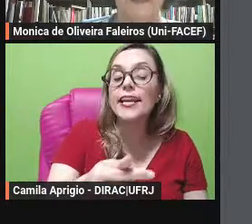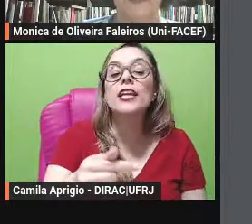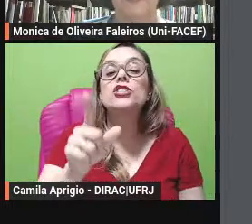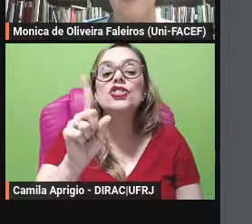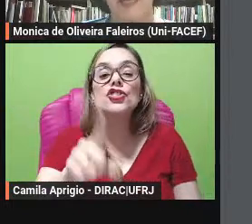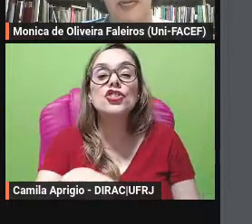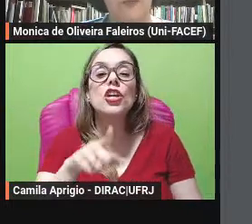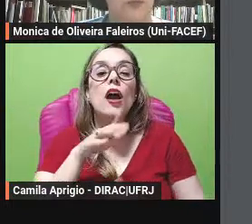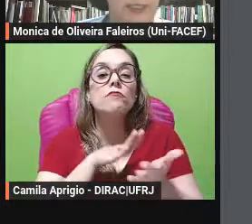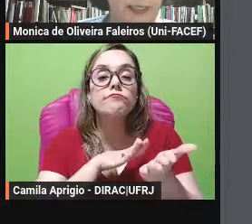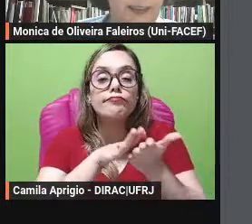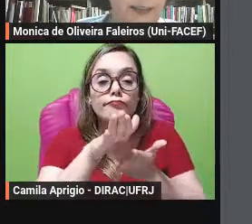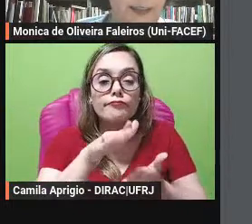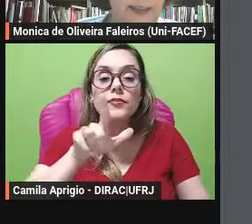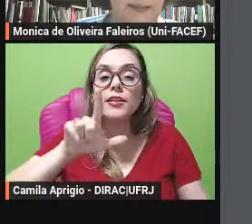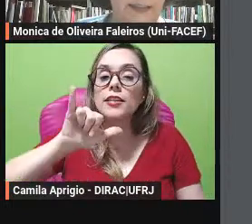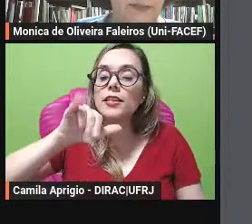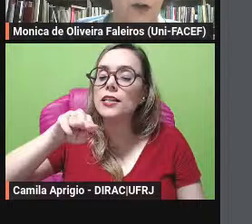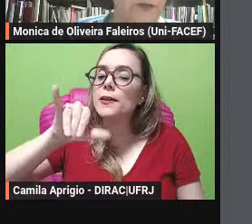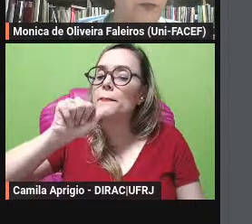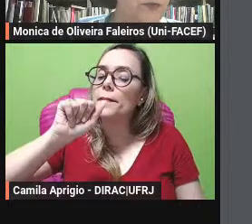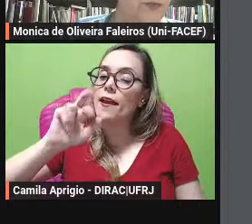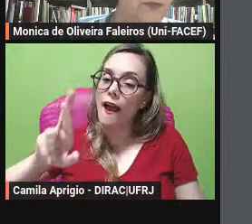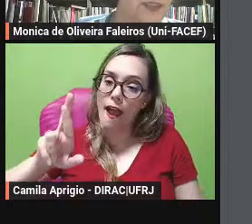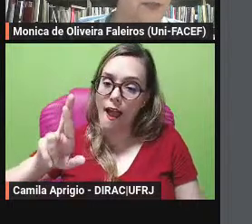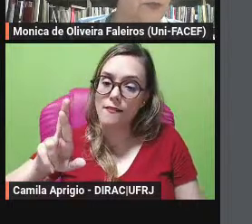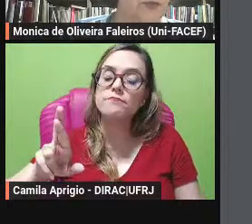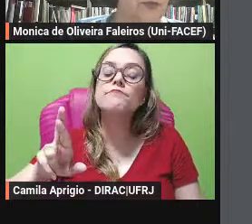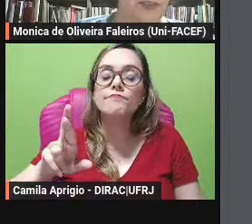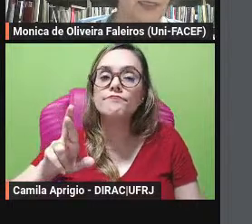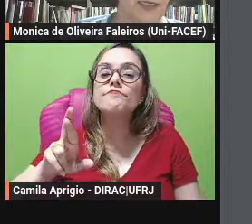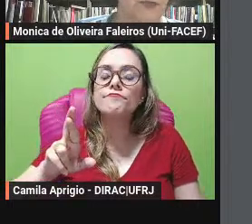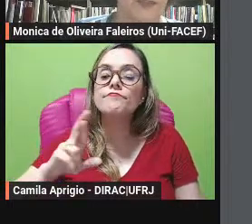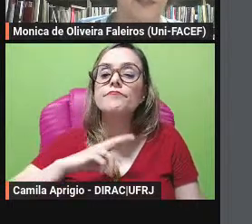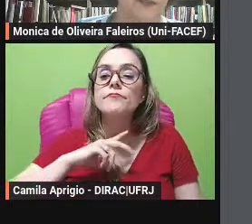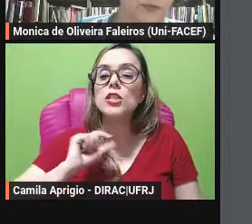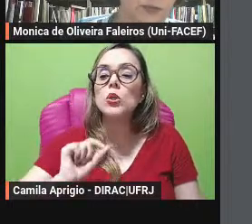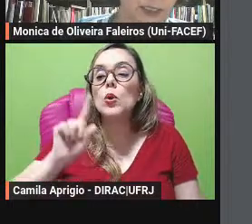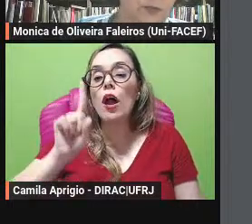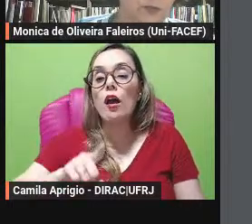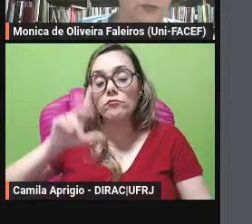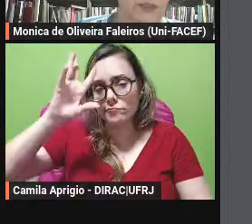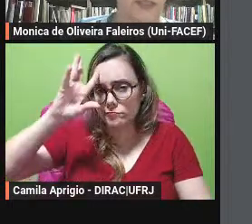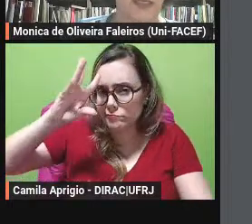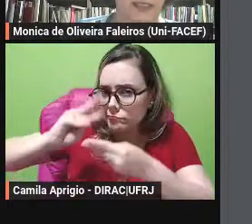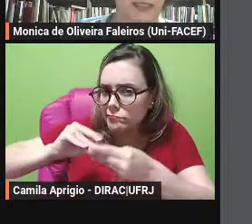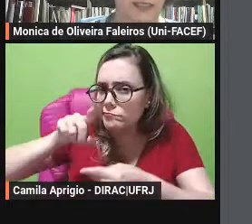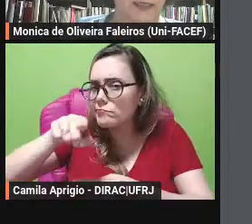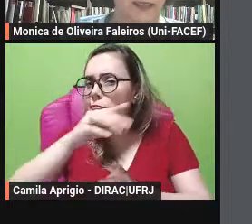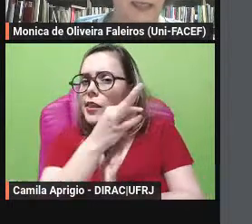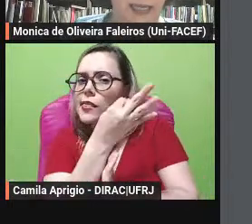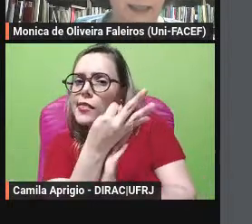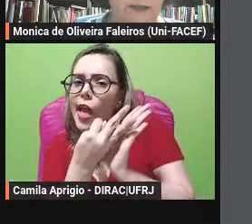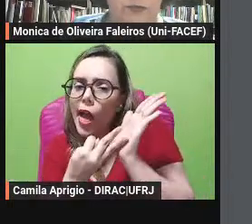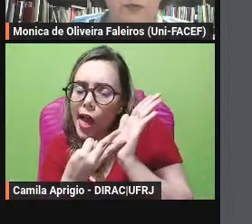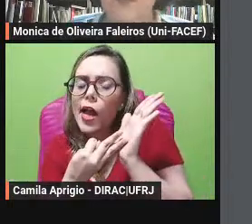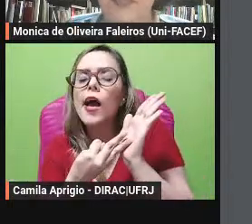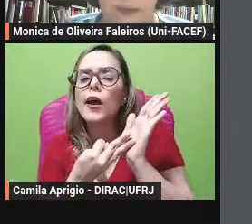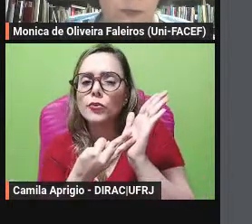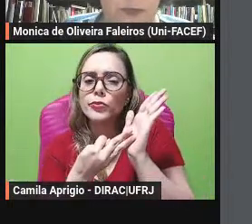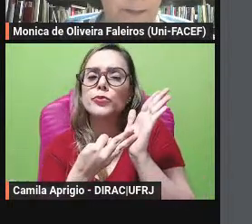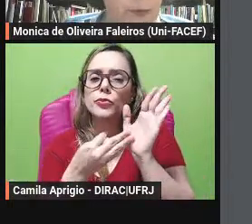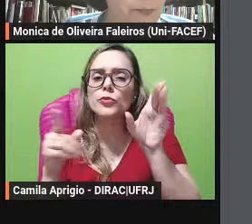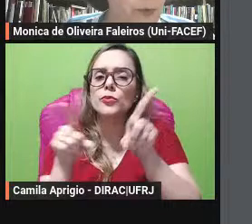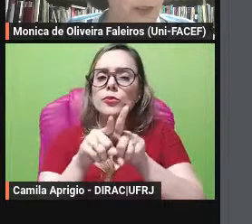francês limiar soleira desenvolve suas considerações sobre as relações entre os textos e entre os